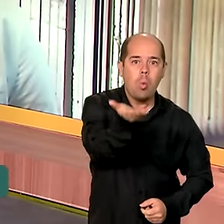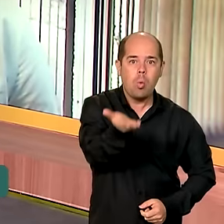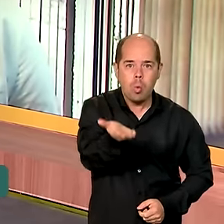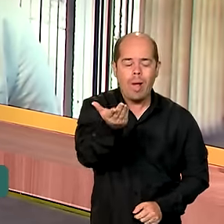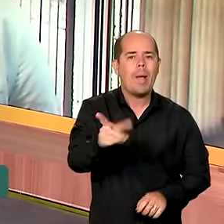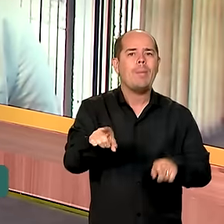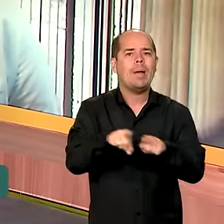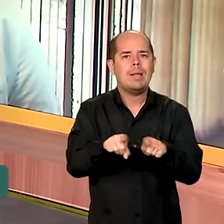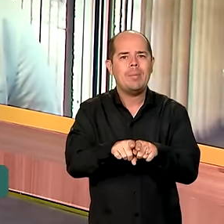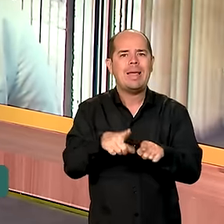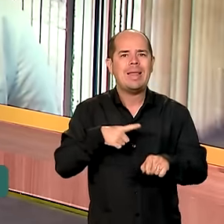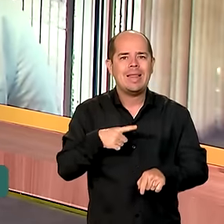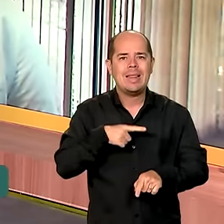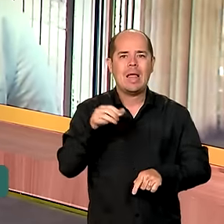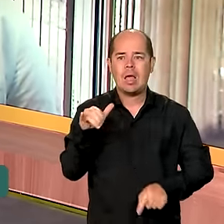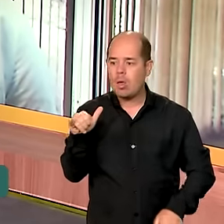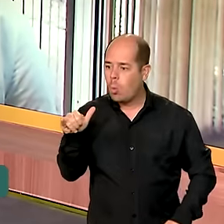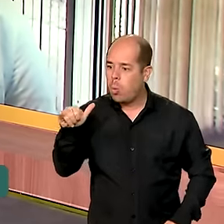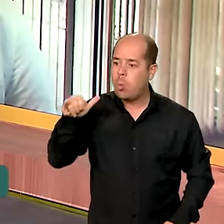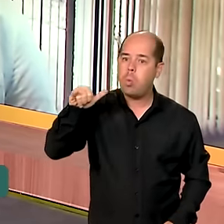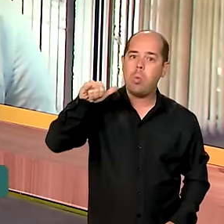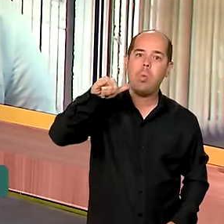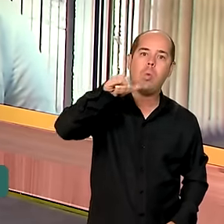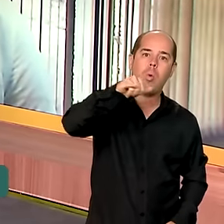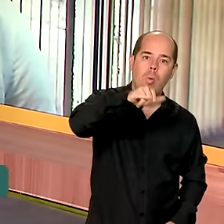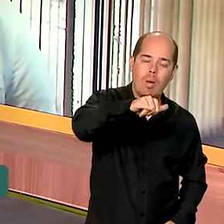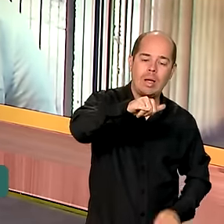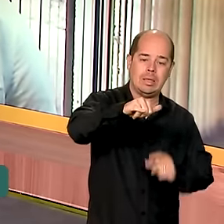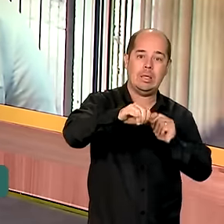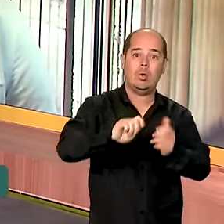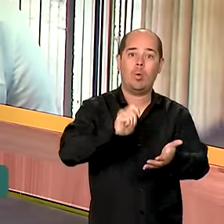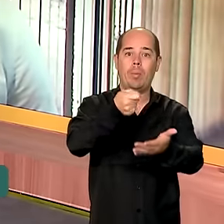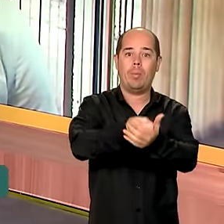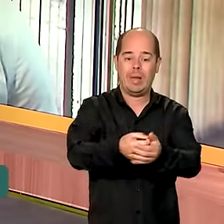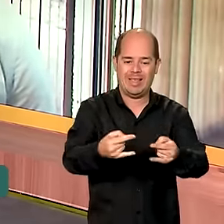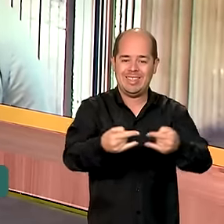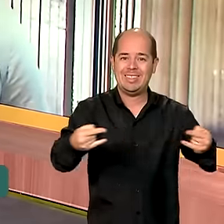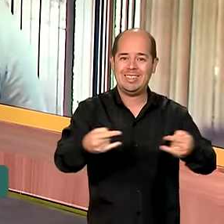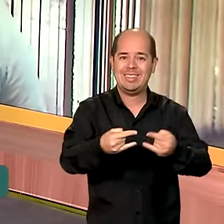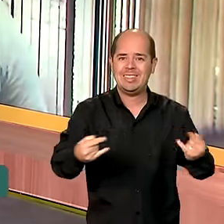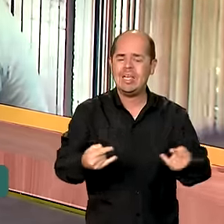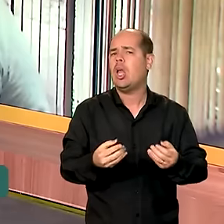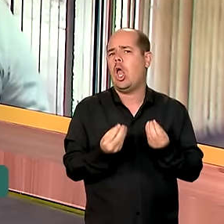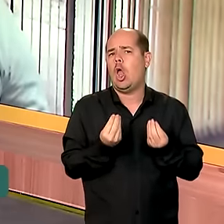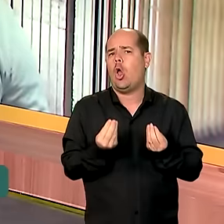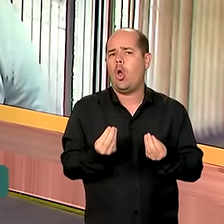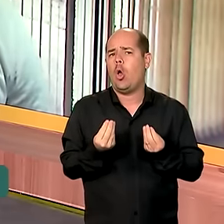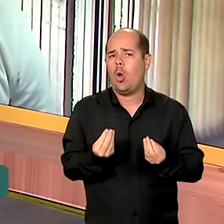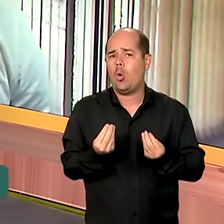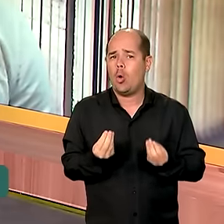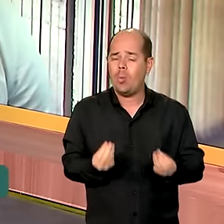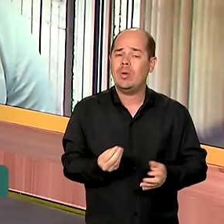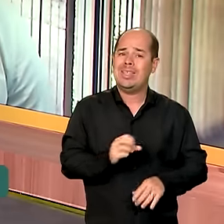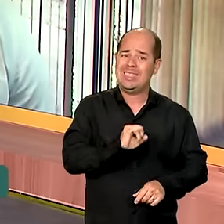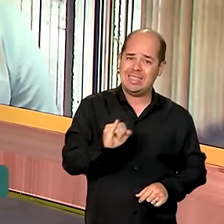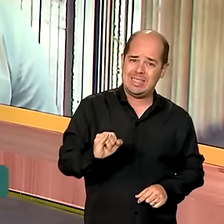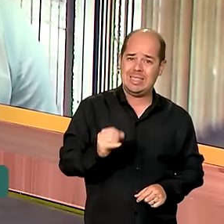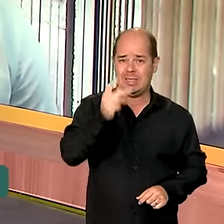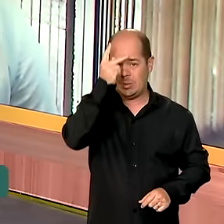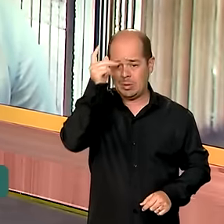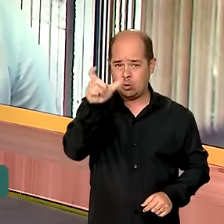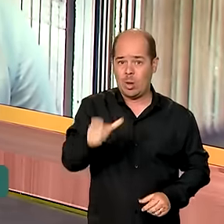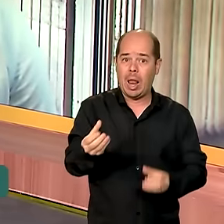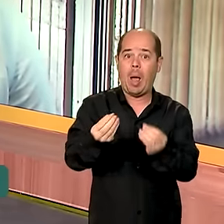atuando aí para auxiliar os consumidores que sejam, de alguma forma, prejudicados com cancelamento ou